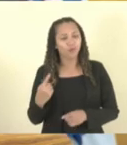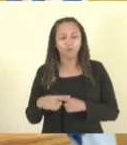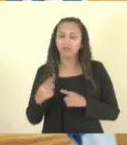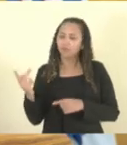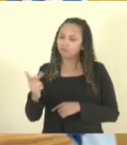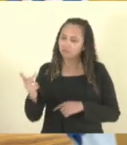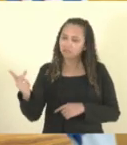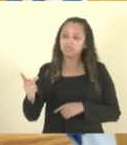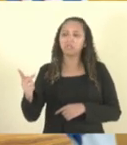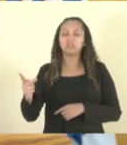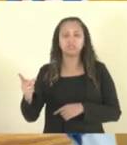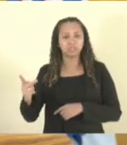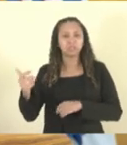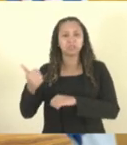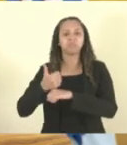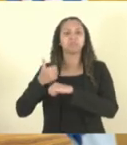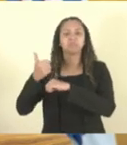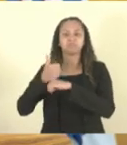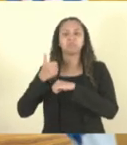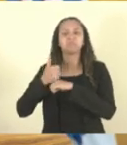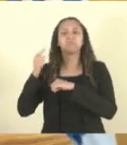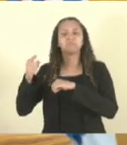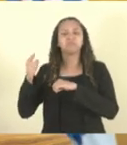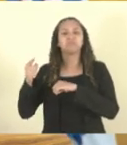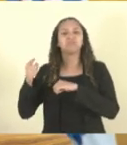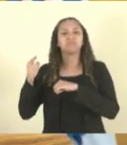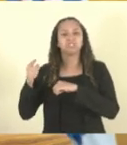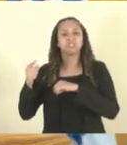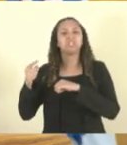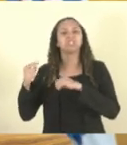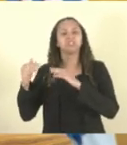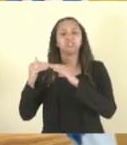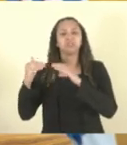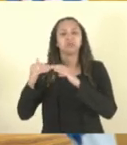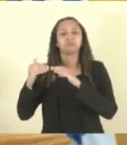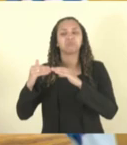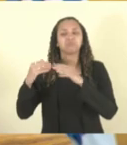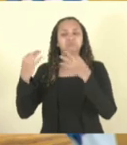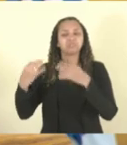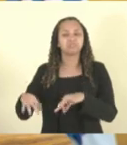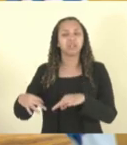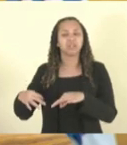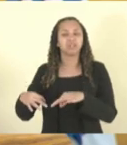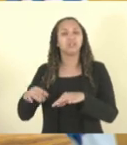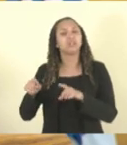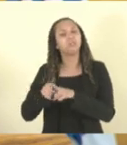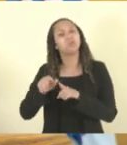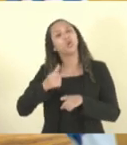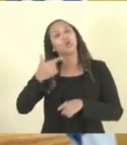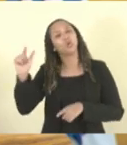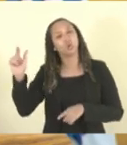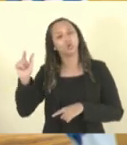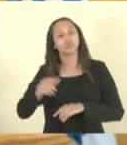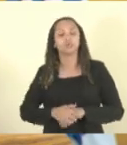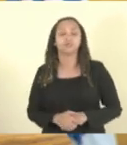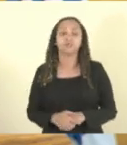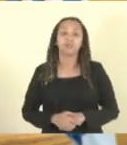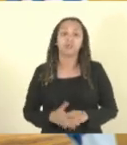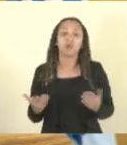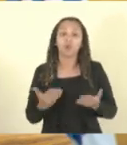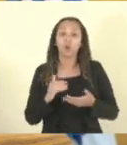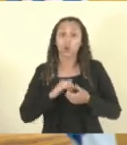vocês honram o voto dos seus eleitores e outros que virão. Quero fazer uma